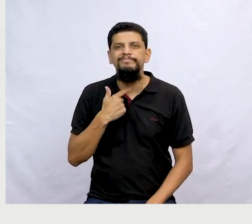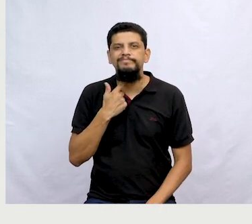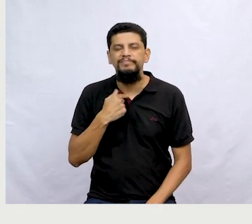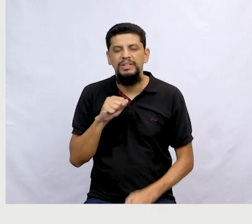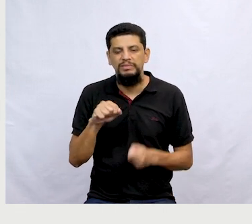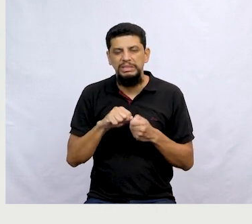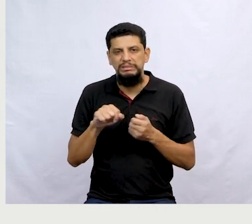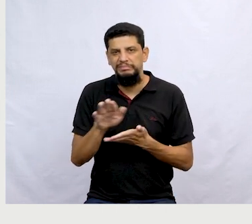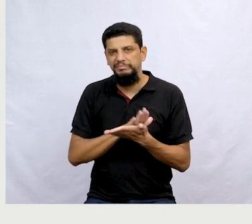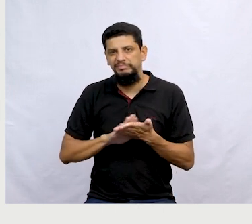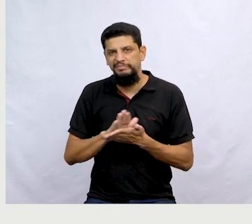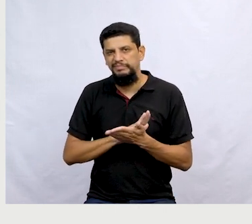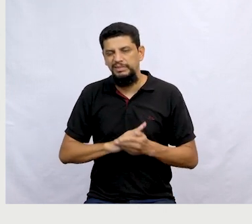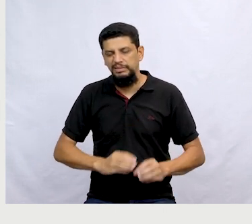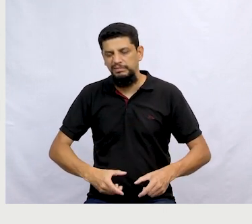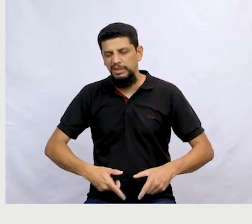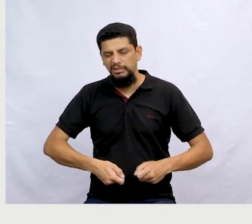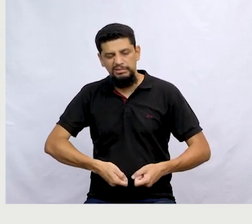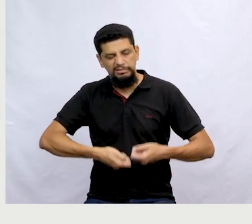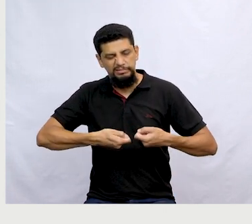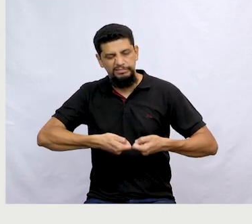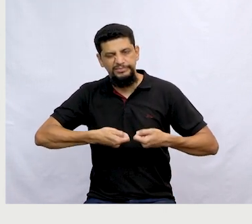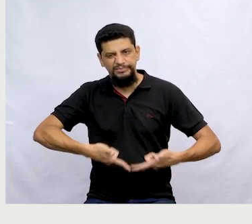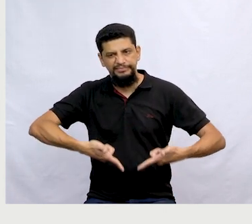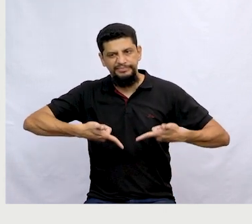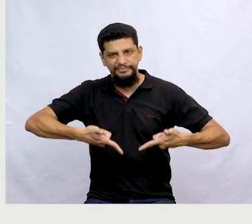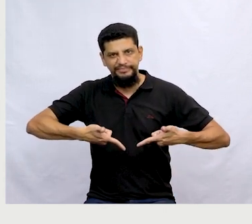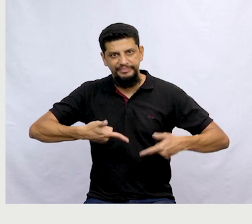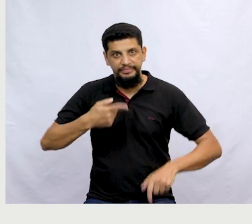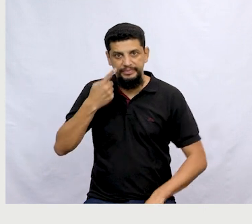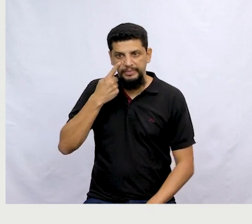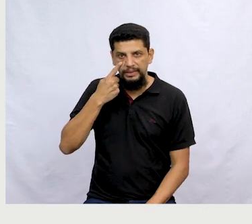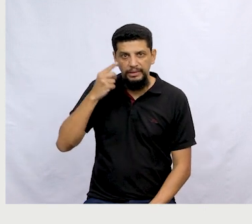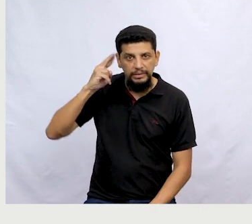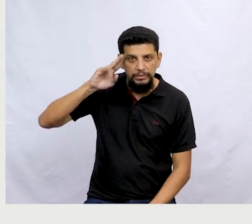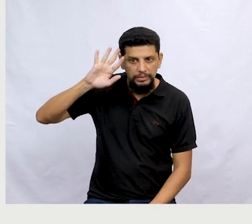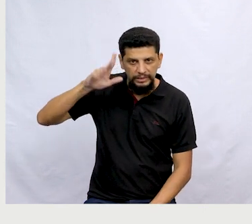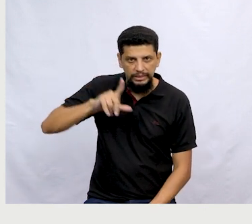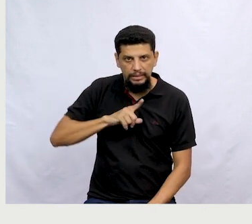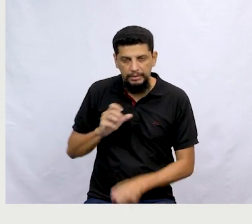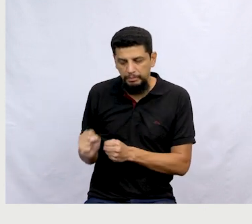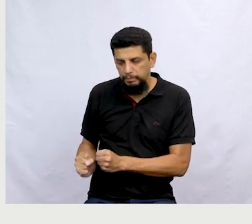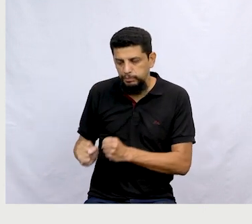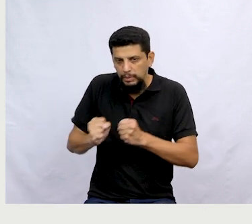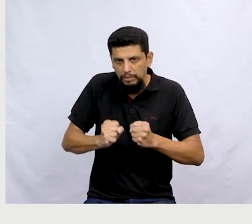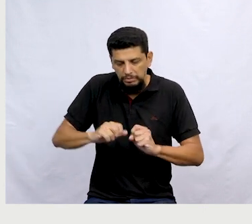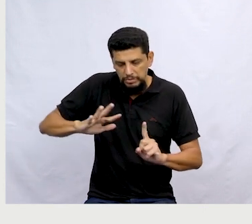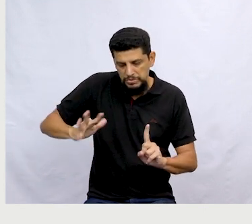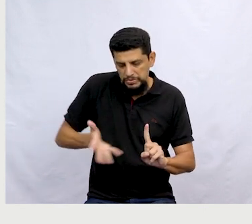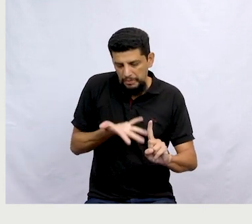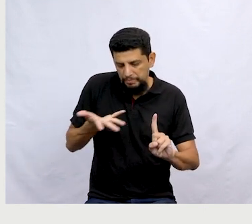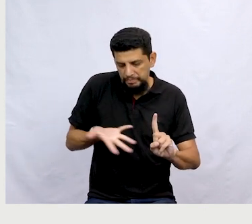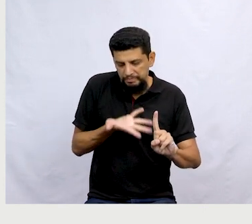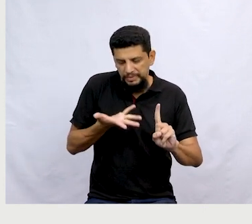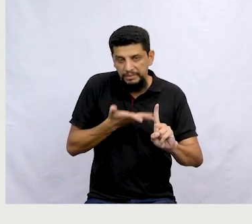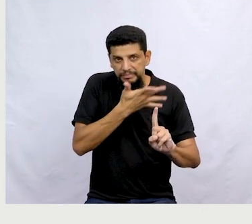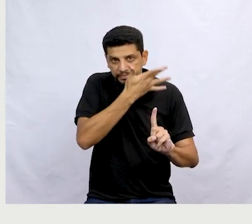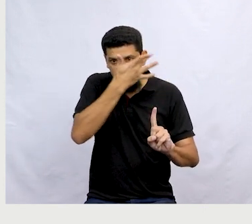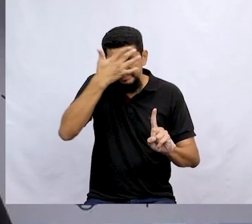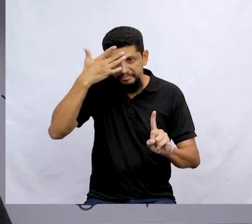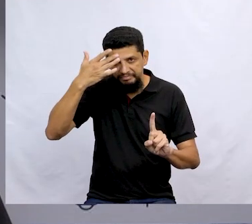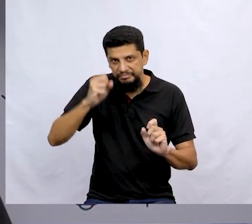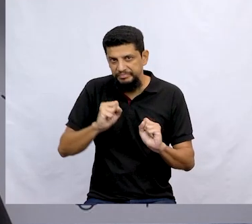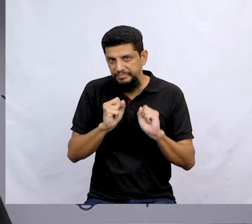Um tédio, né? Uma coisa chata. Então, olha só, o sonho tem esse poder de motivar as pessoas, certo?